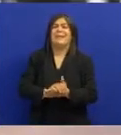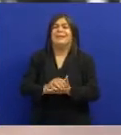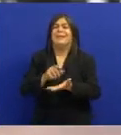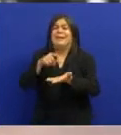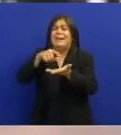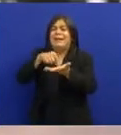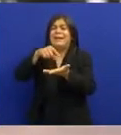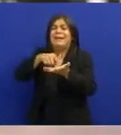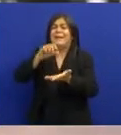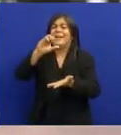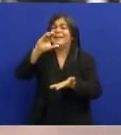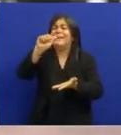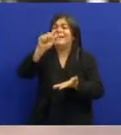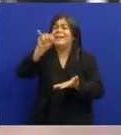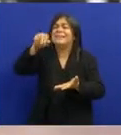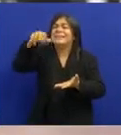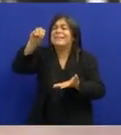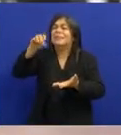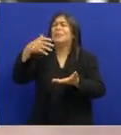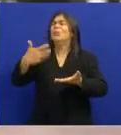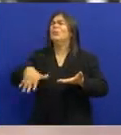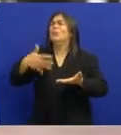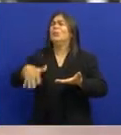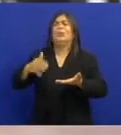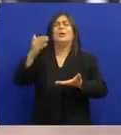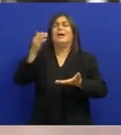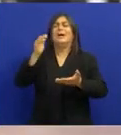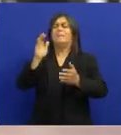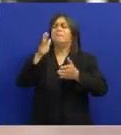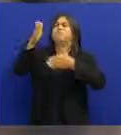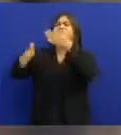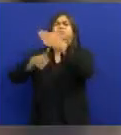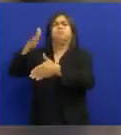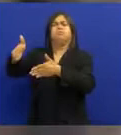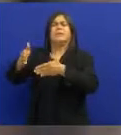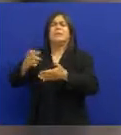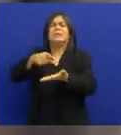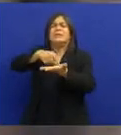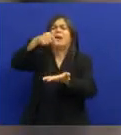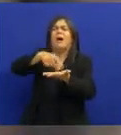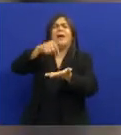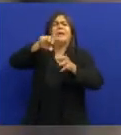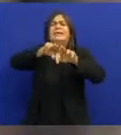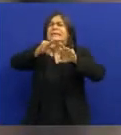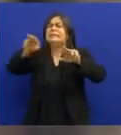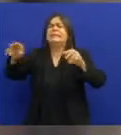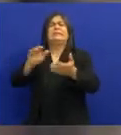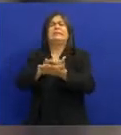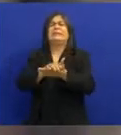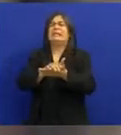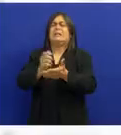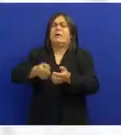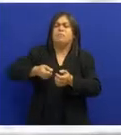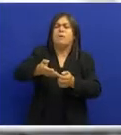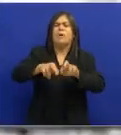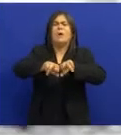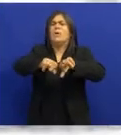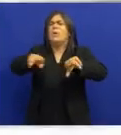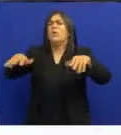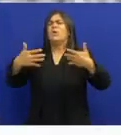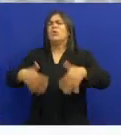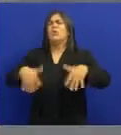Eldorado Rapaz É o tal negócio Era a elite Do jogo Era a elite Dos comerciantes